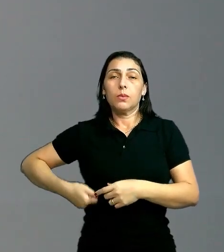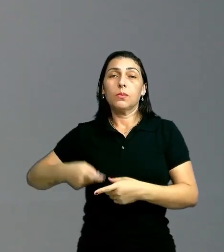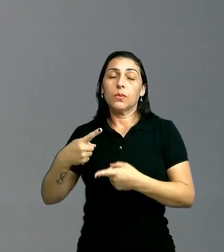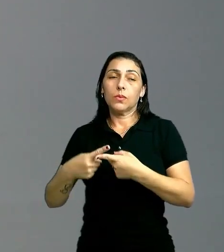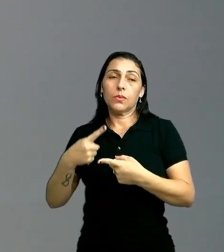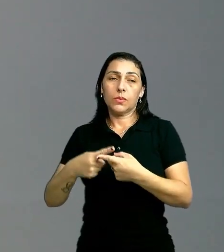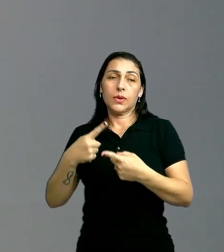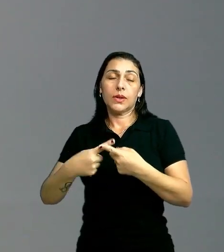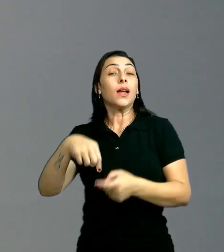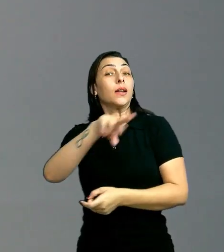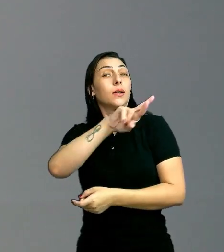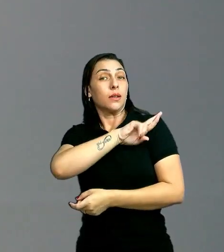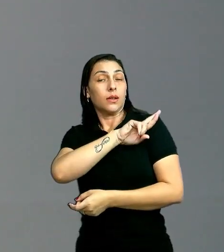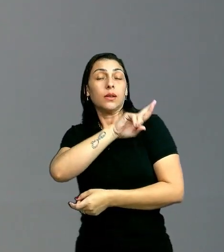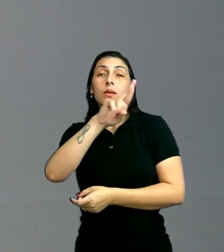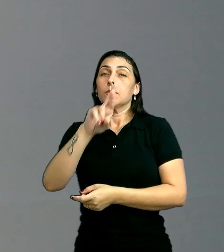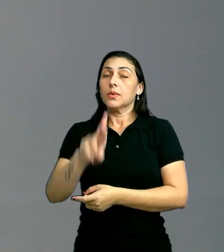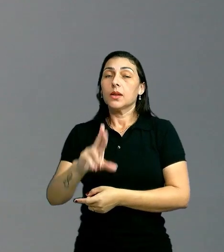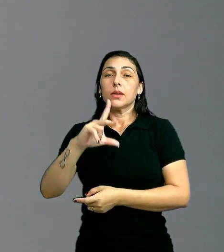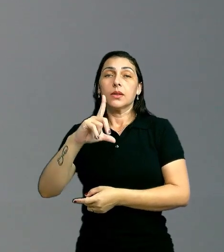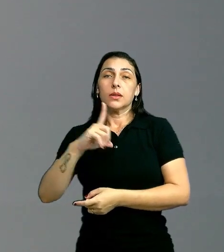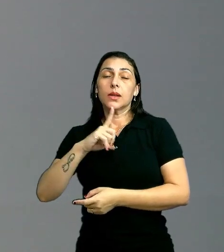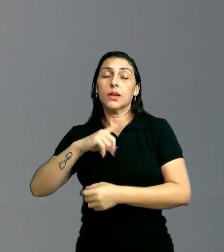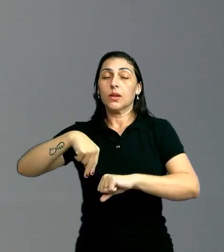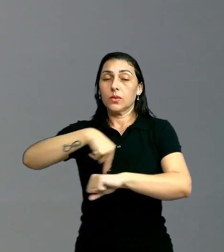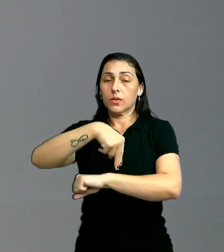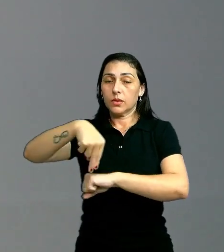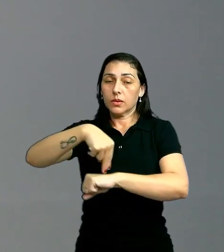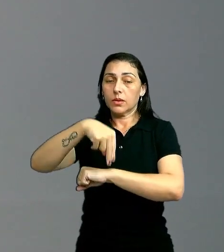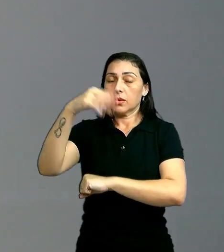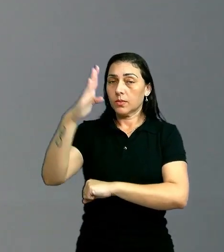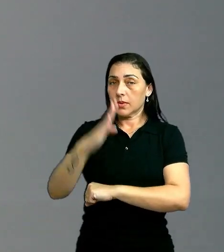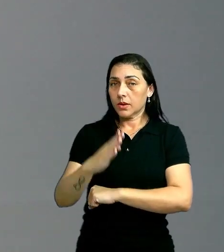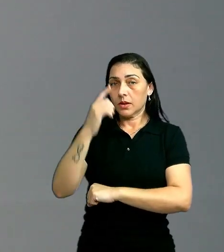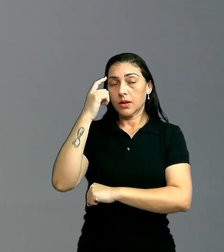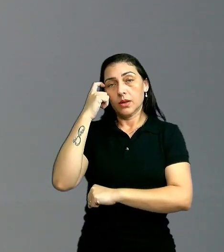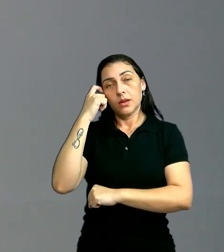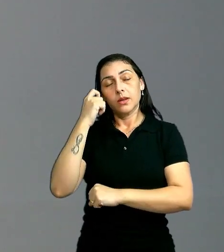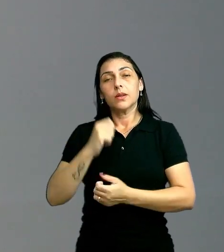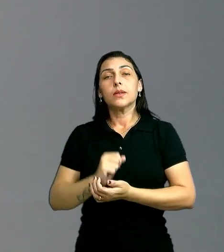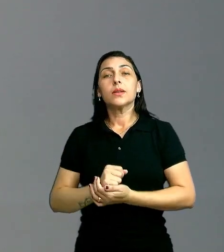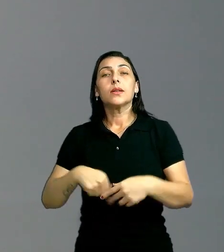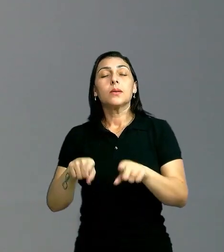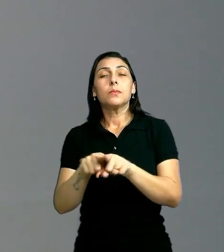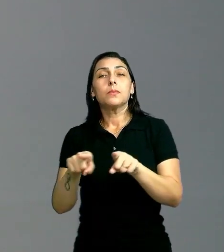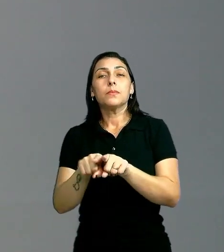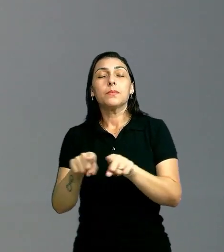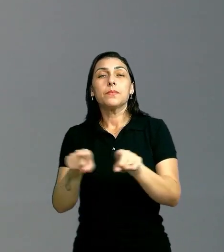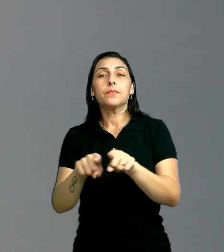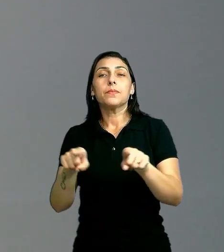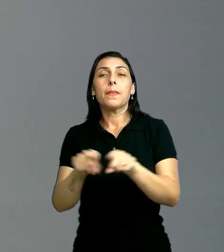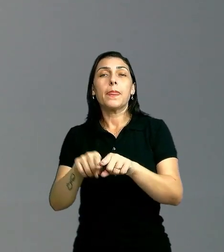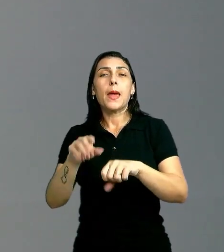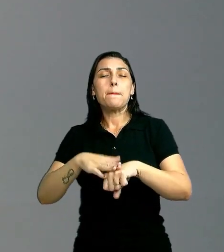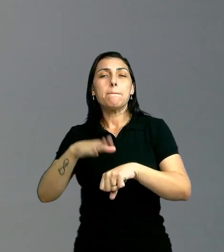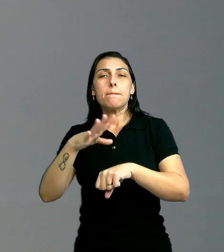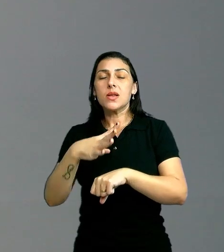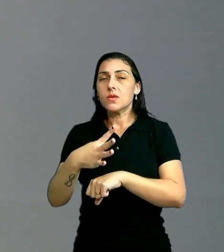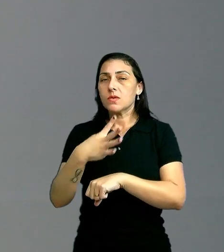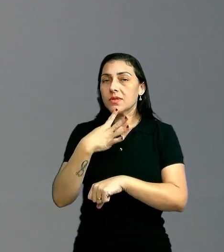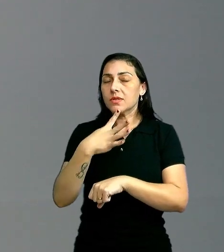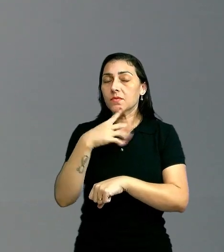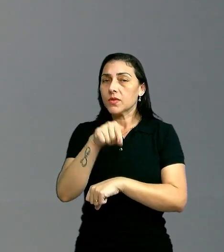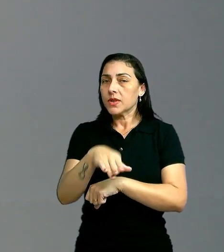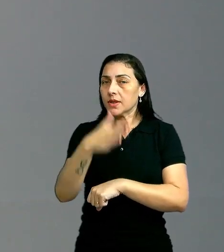causa da representação que tem na nossa nação brasileira, por causa de ser uma das mais conhecidas.